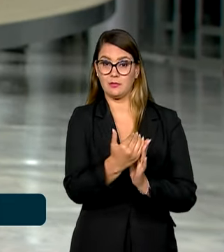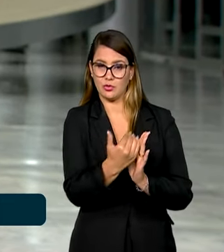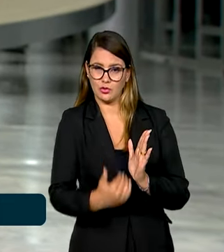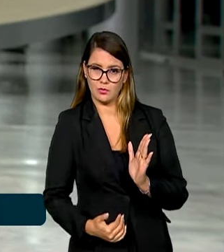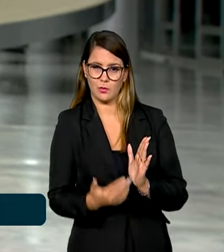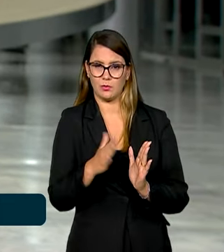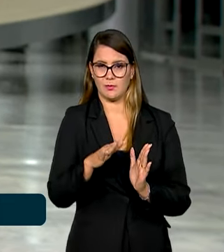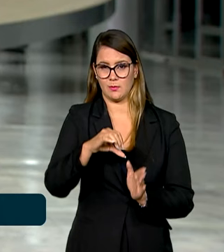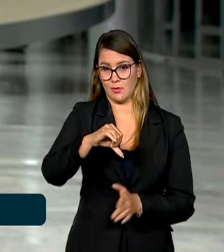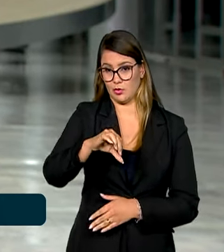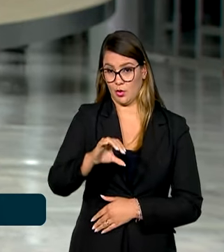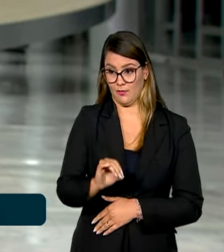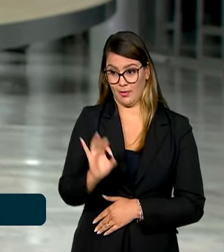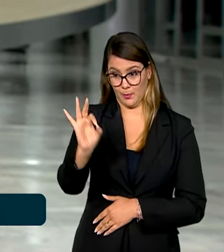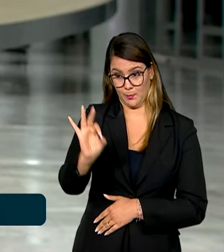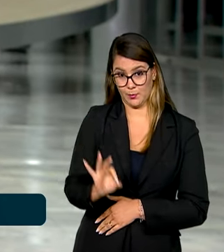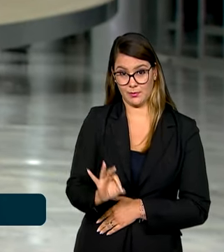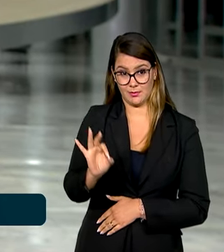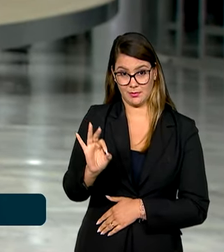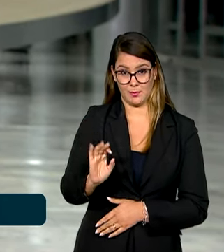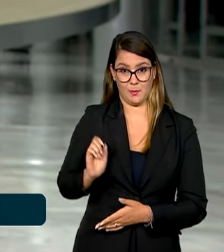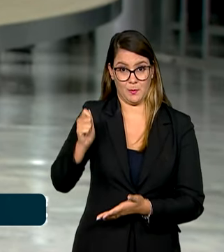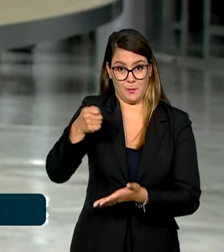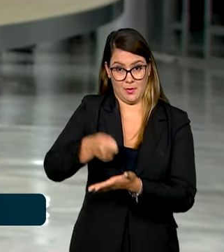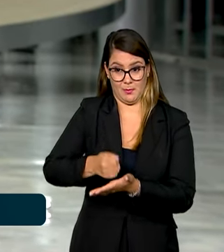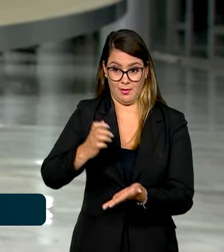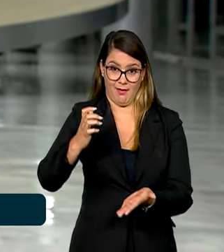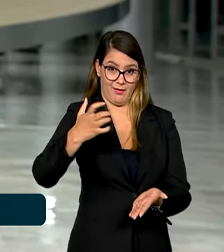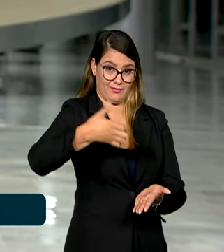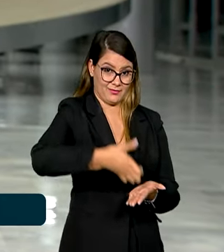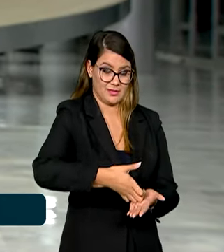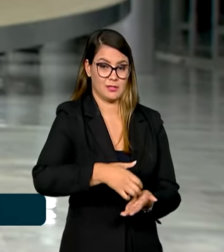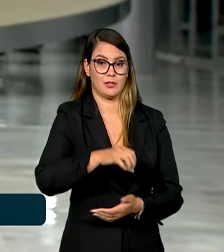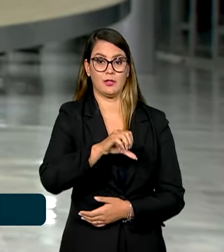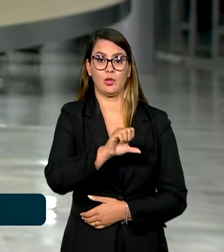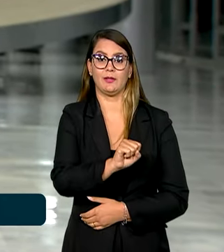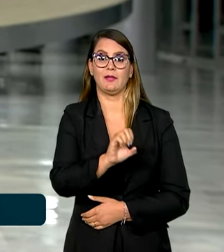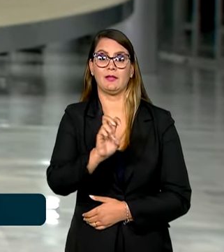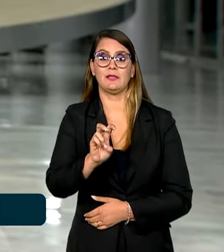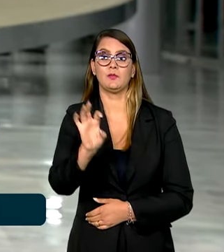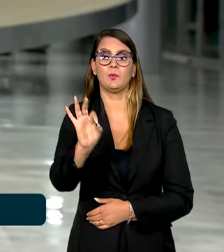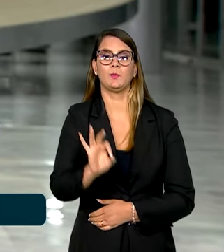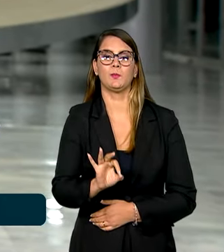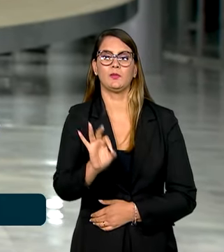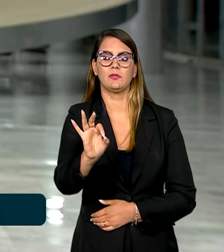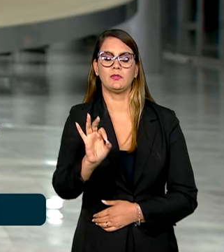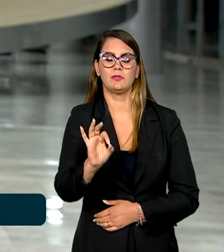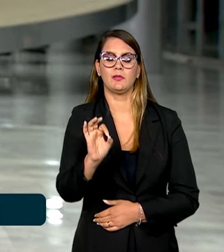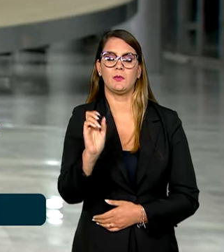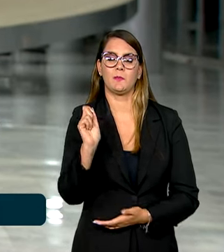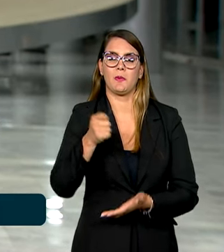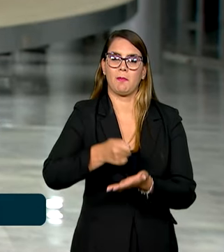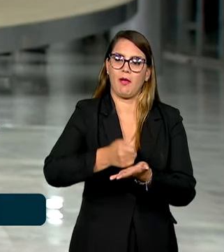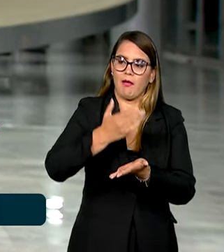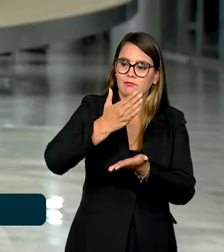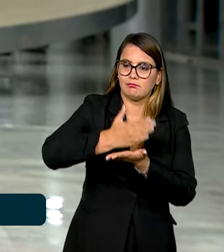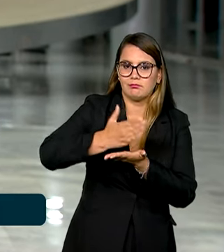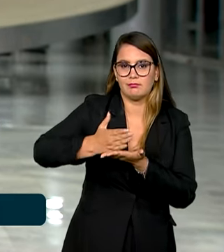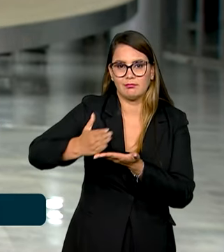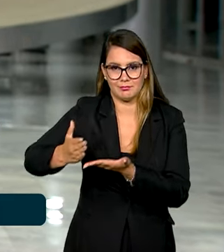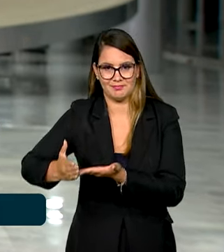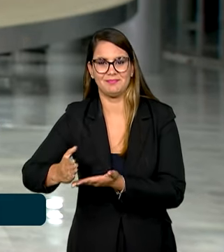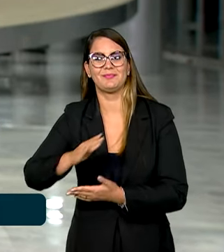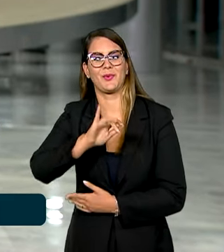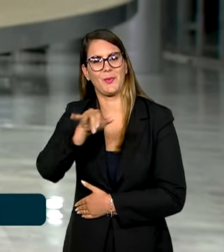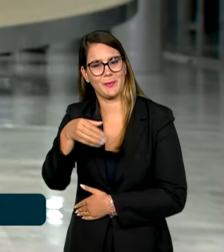médios de 90% para os pagamentos à vista e de 85% para as quitações parceladas. Uma